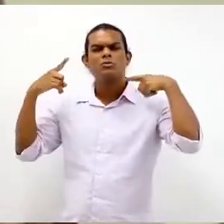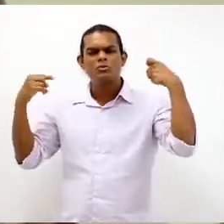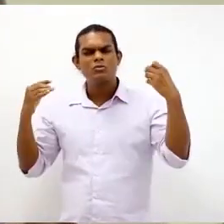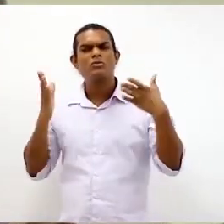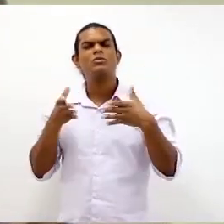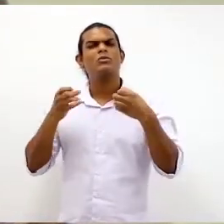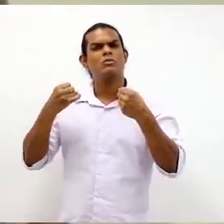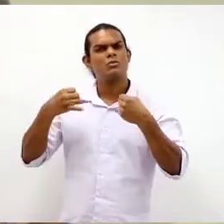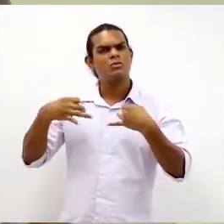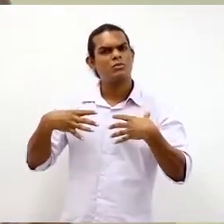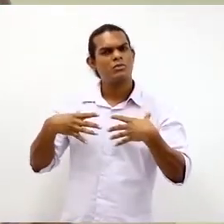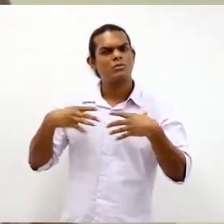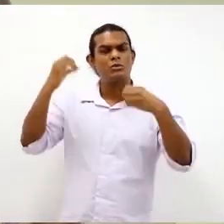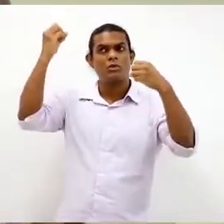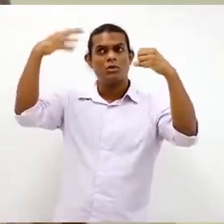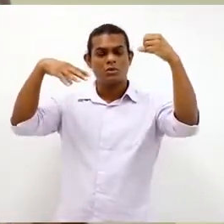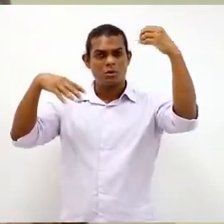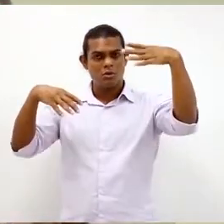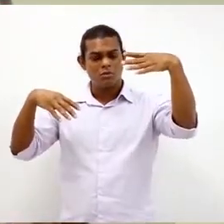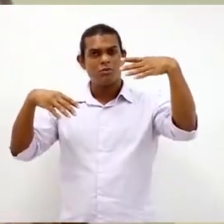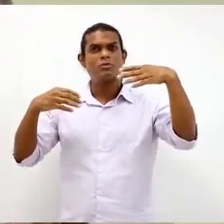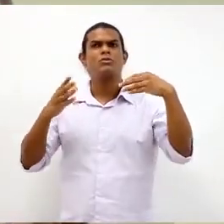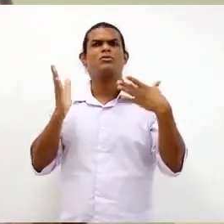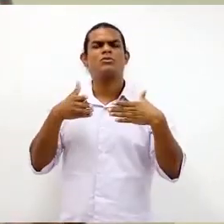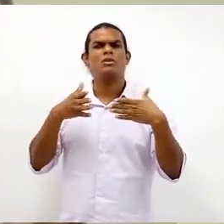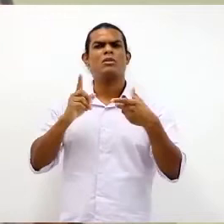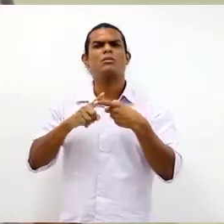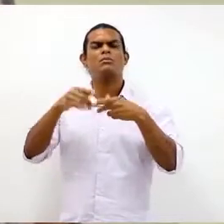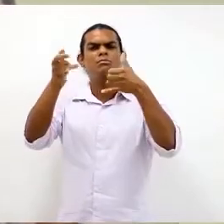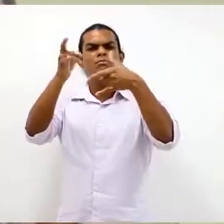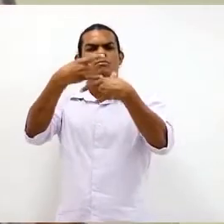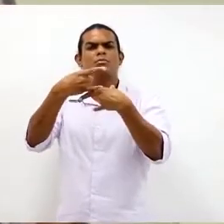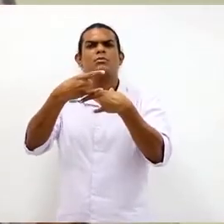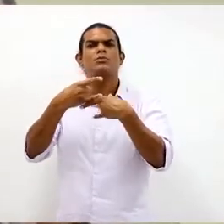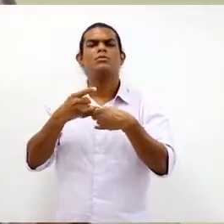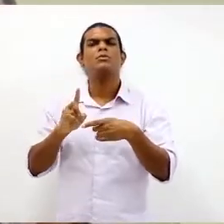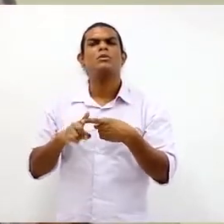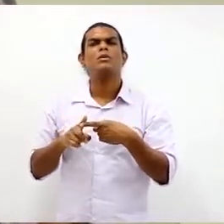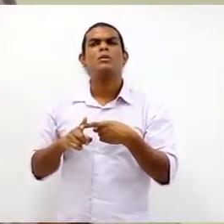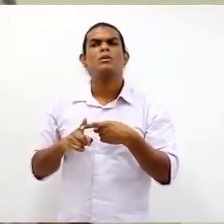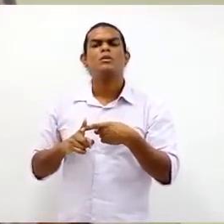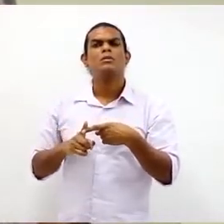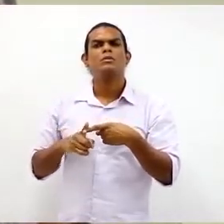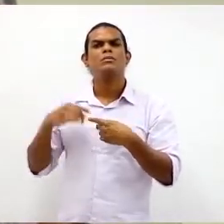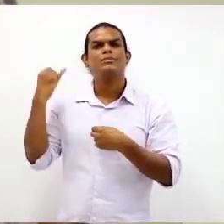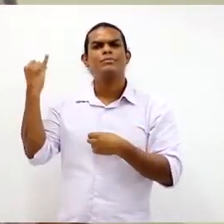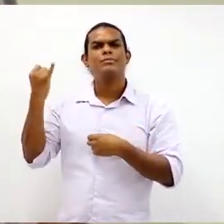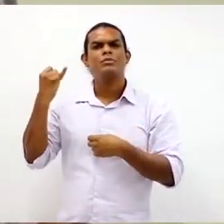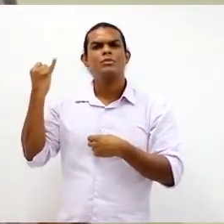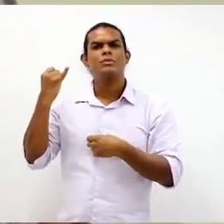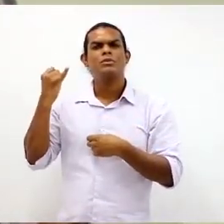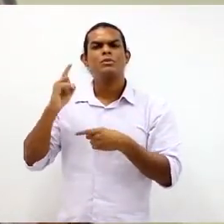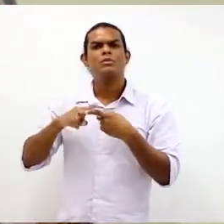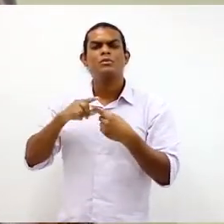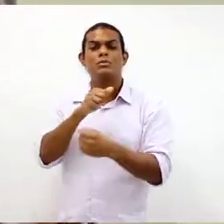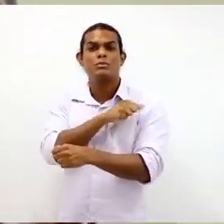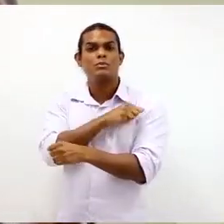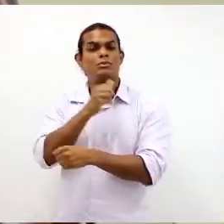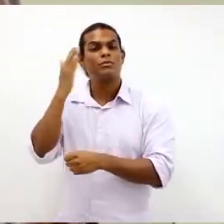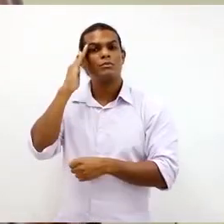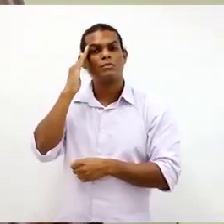falou da iluminação, nos mostrou a questão da postura, mas era interessante para nós e nosso aluno entender também